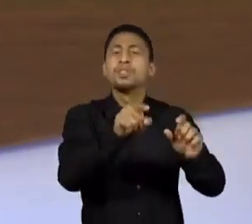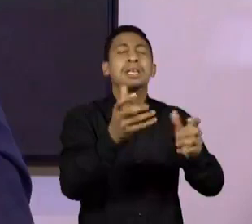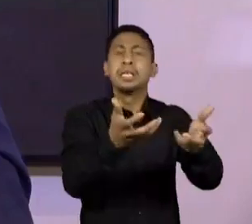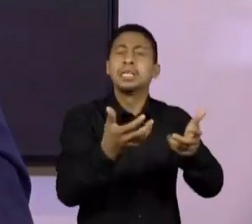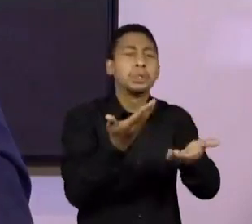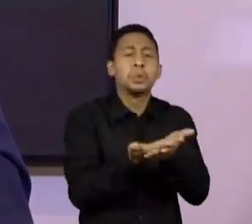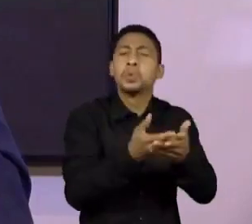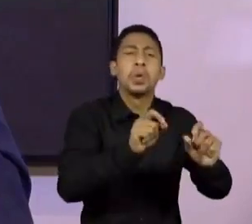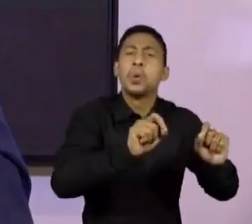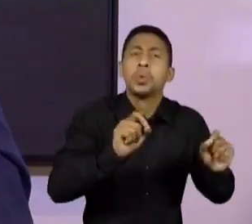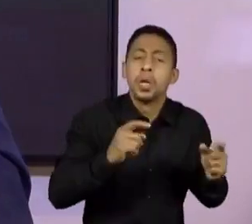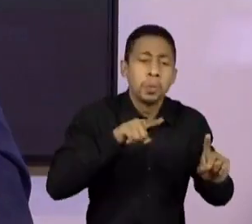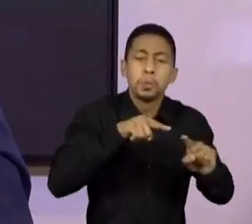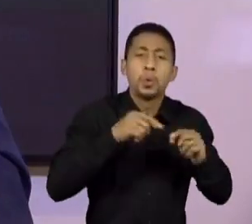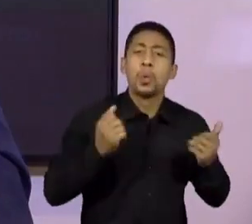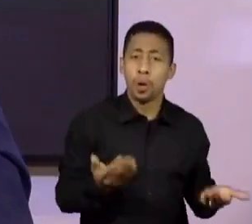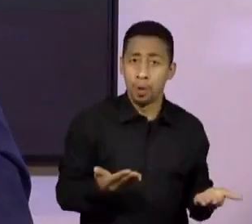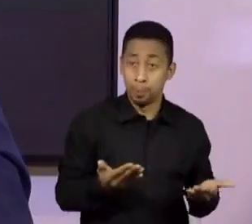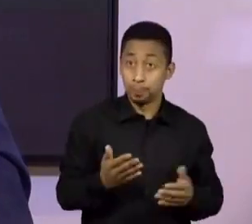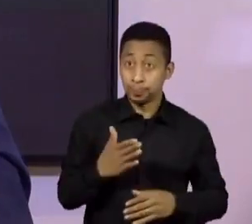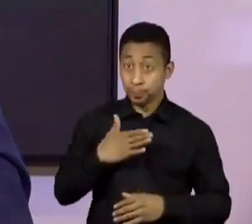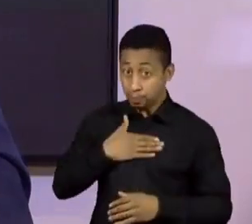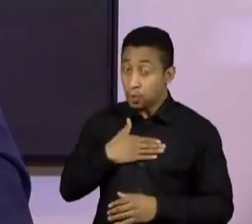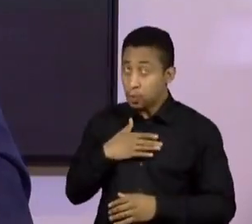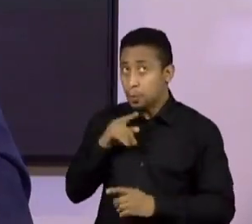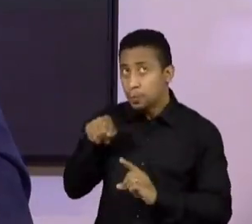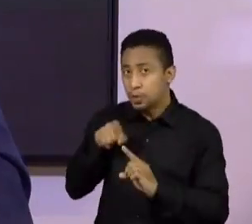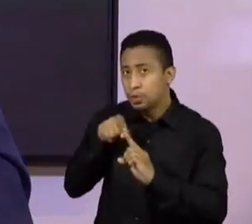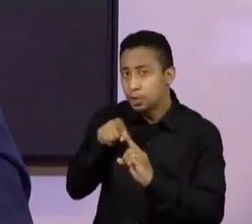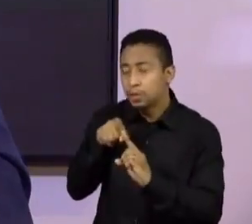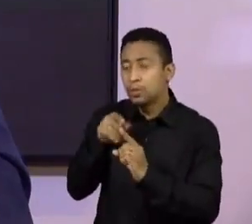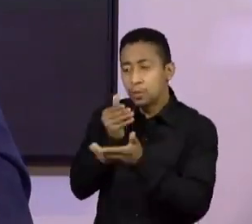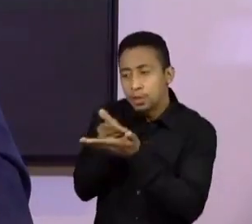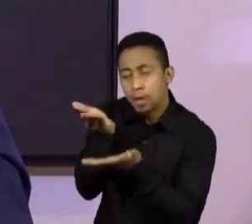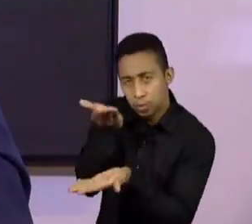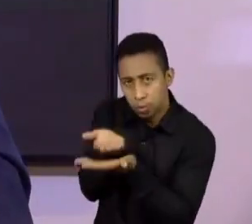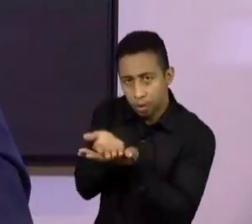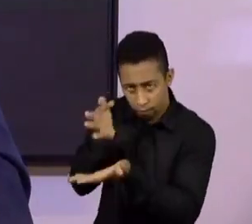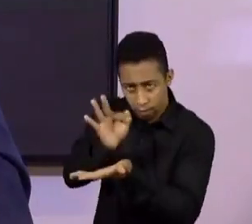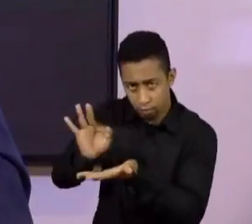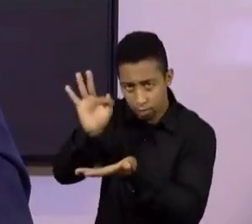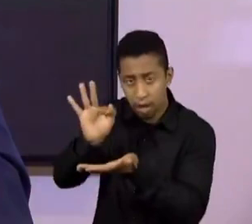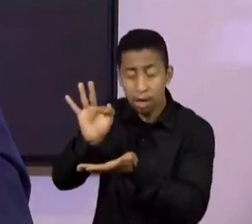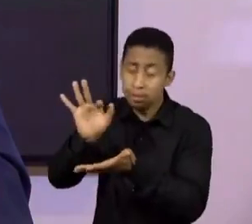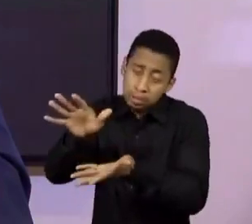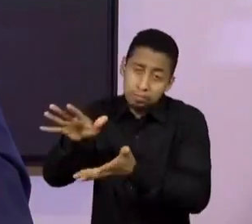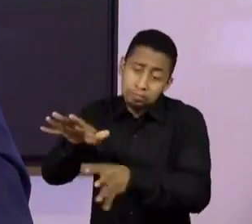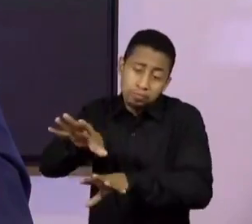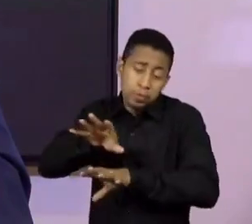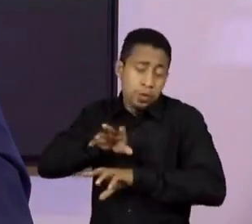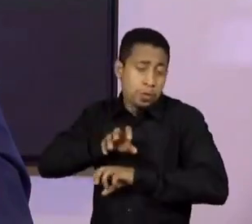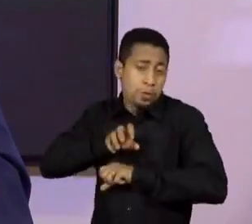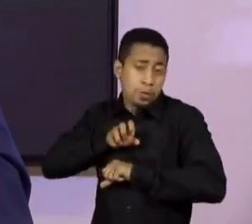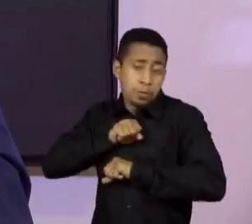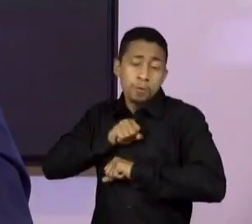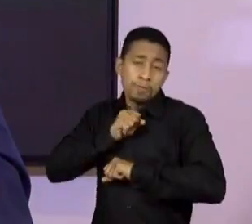universidade? Eu fui para a faculdade com o objetivo de adquirir conhecimentos,